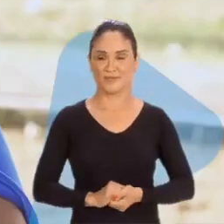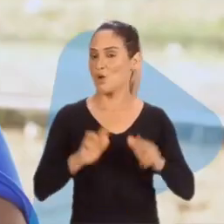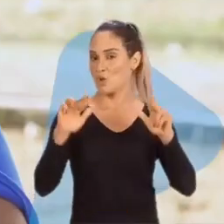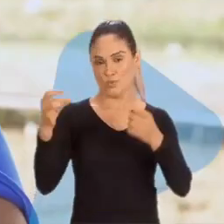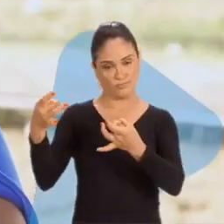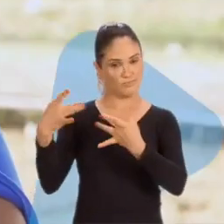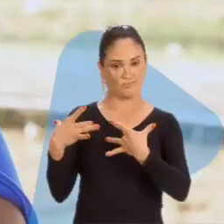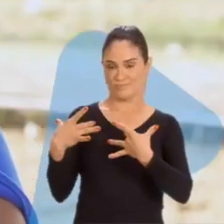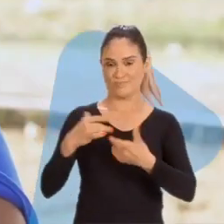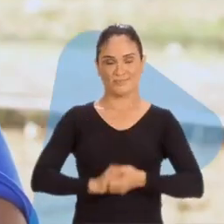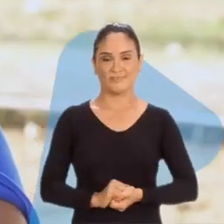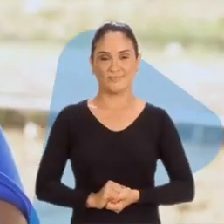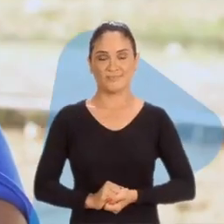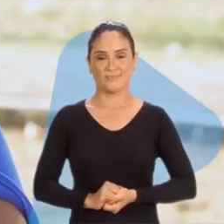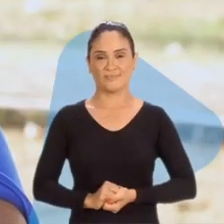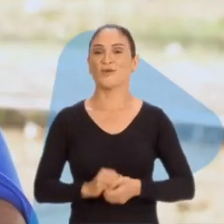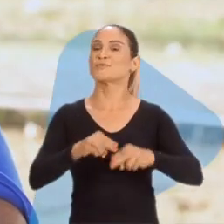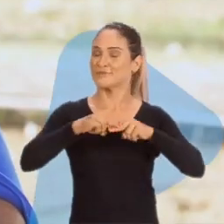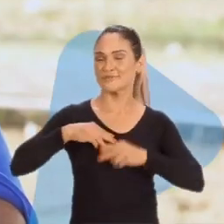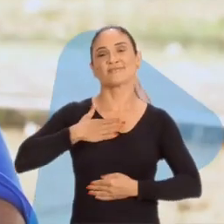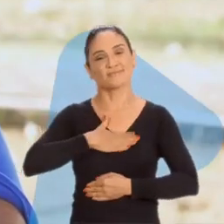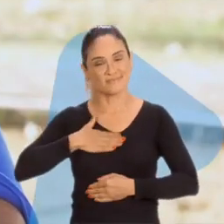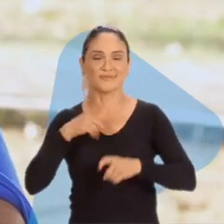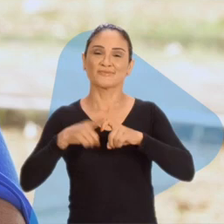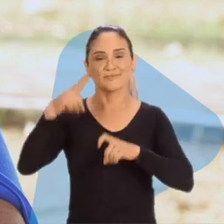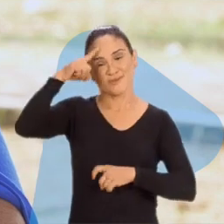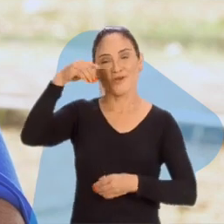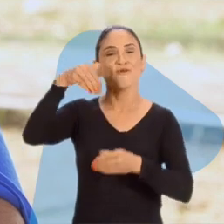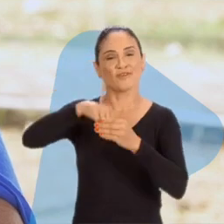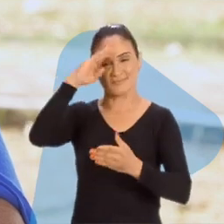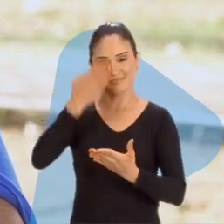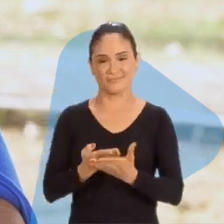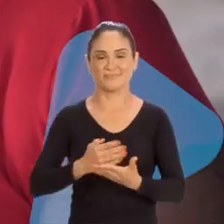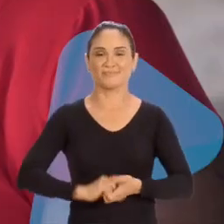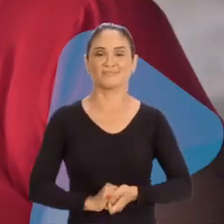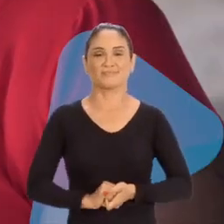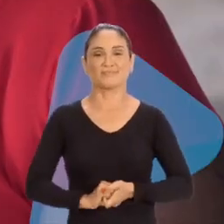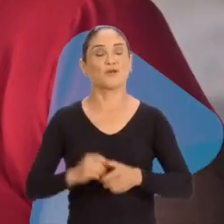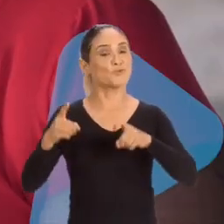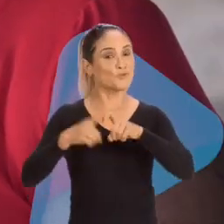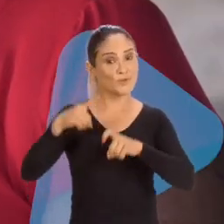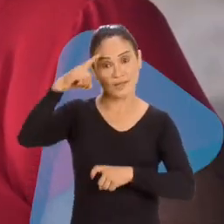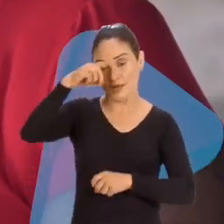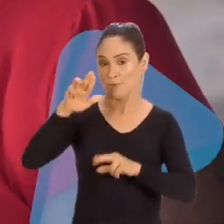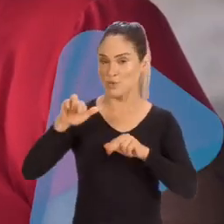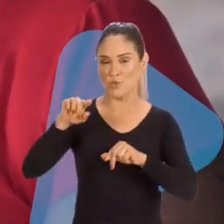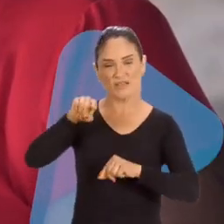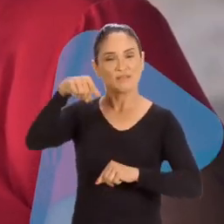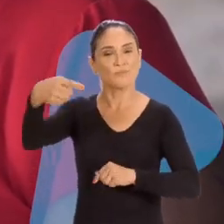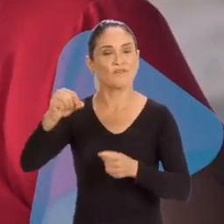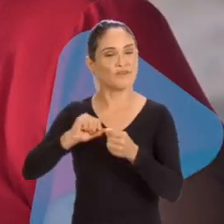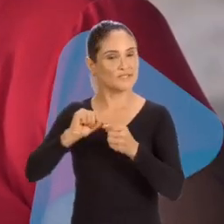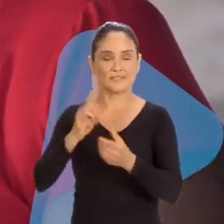Nunca deixou a renda na mão, nunca. Por isso que eu gosto do Dr. Kleber. Eu volto com ele de olho fechado. O Dr. Kleber não deixa nada para